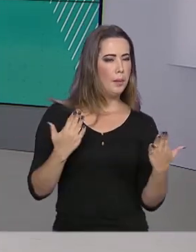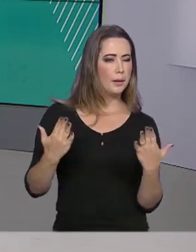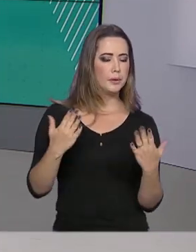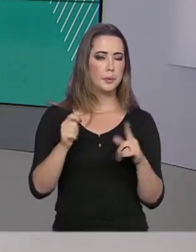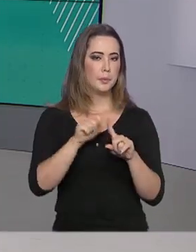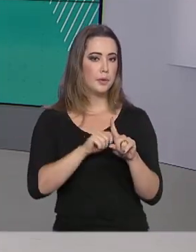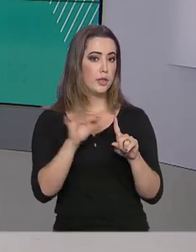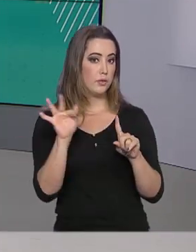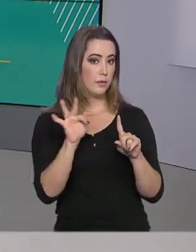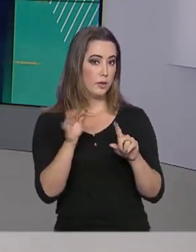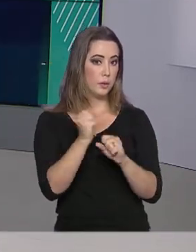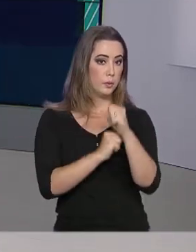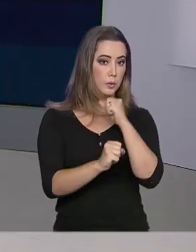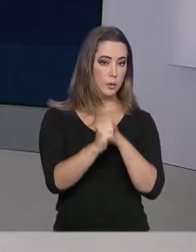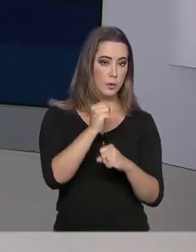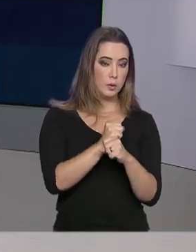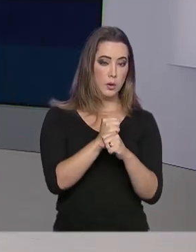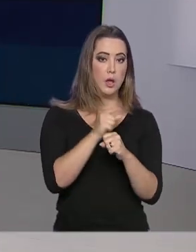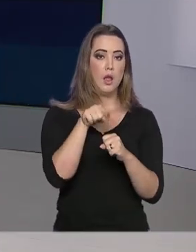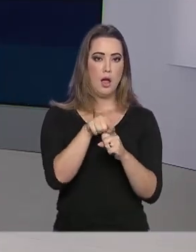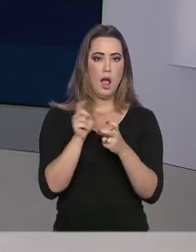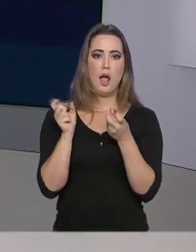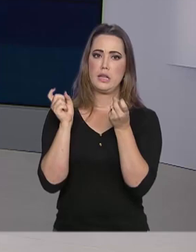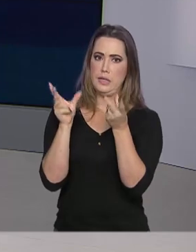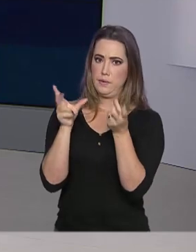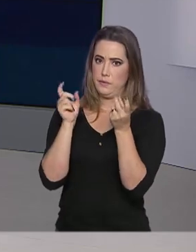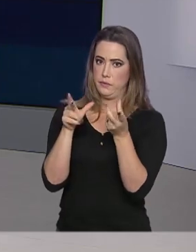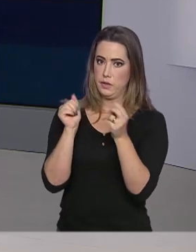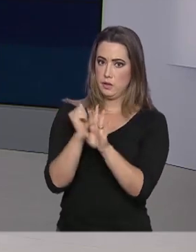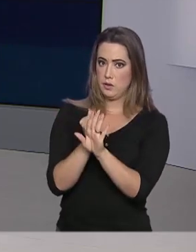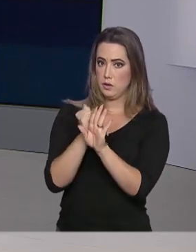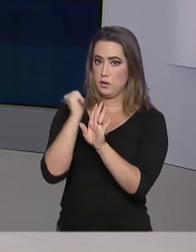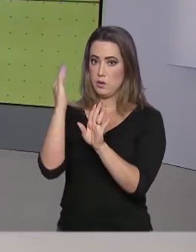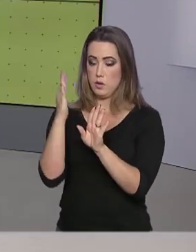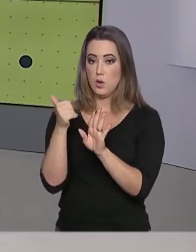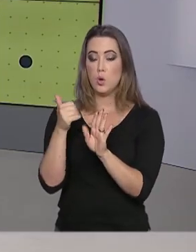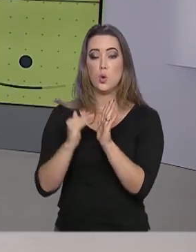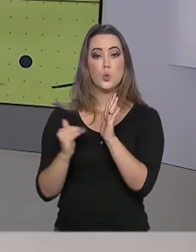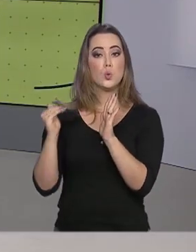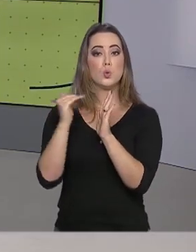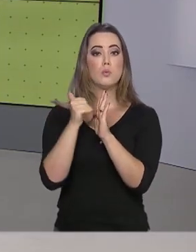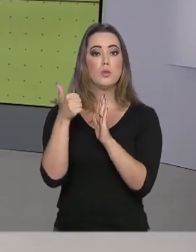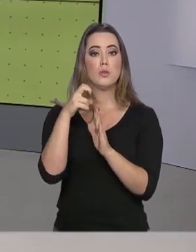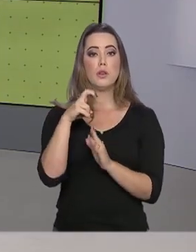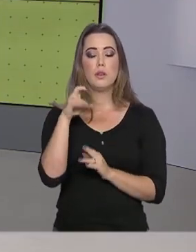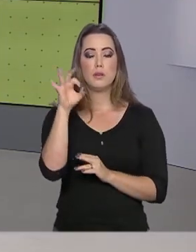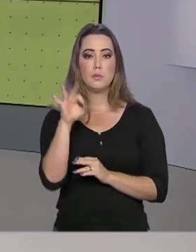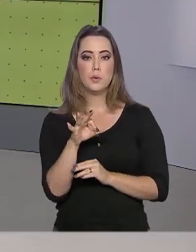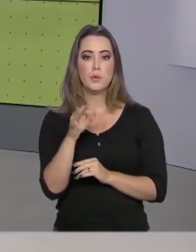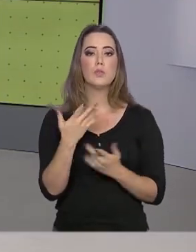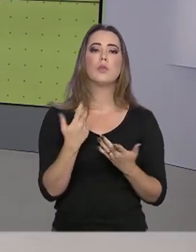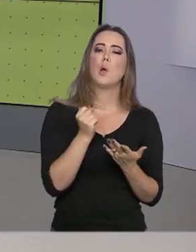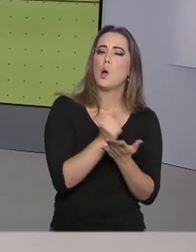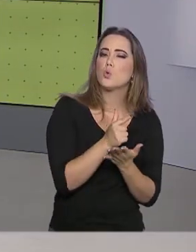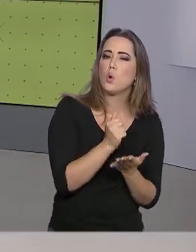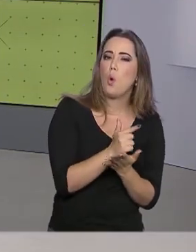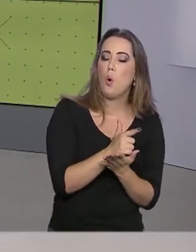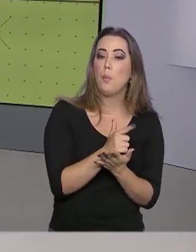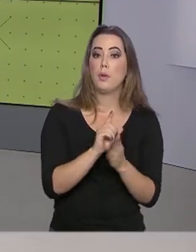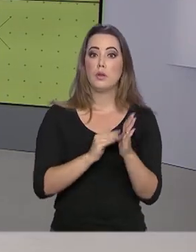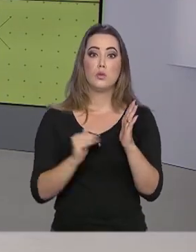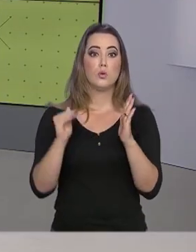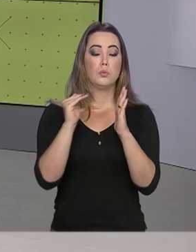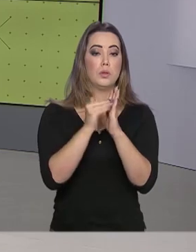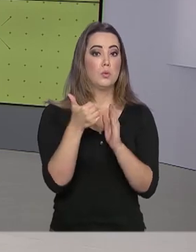com fevereiro do ano passado, as exportações tiveram crescimento de 15,5%. Já as importações registraram